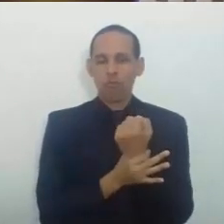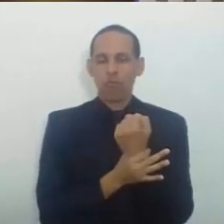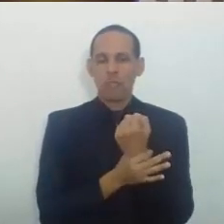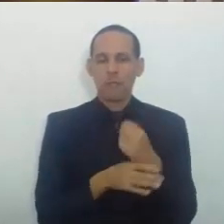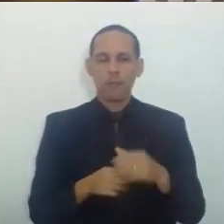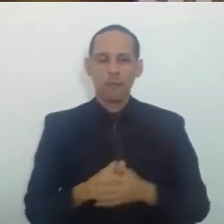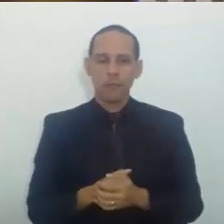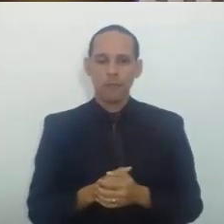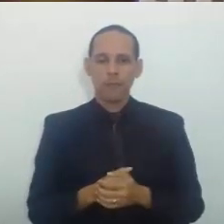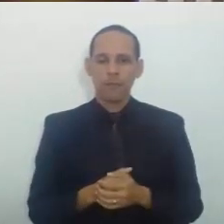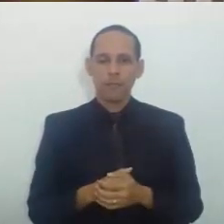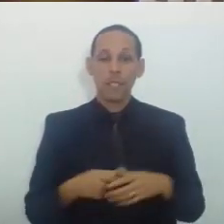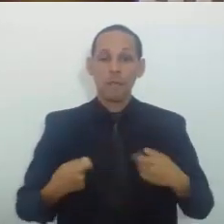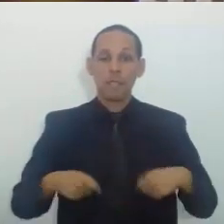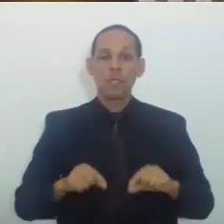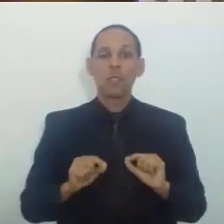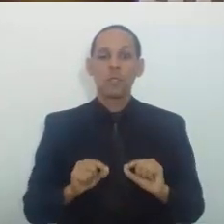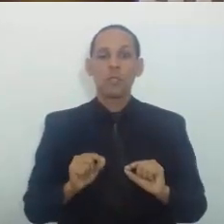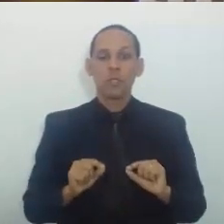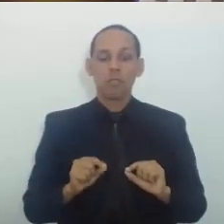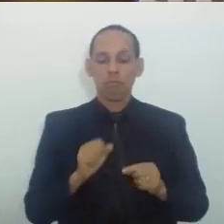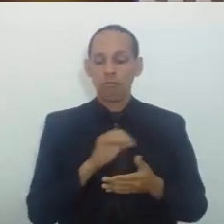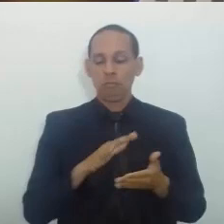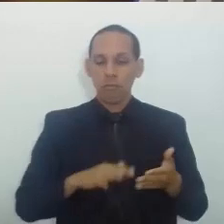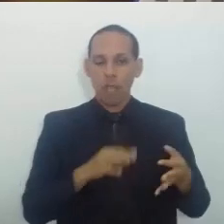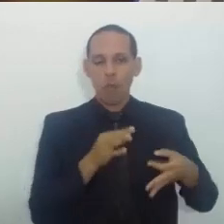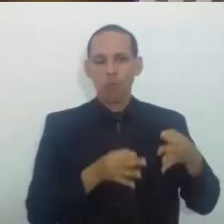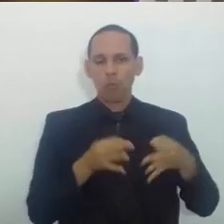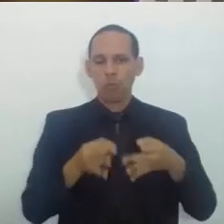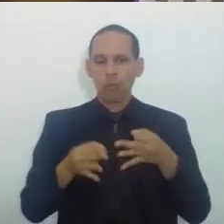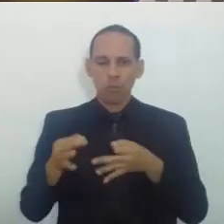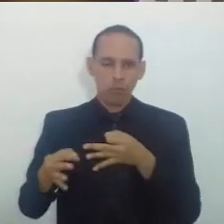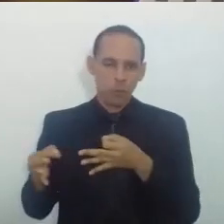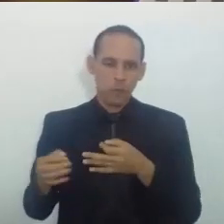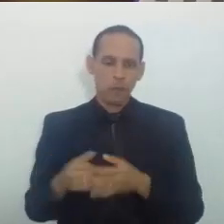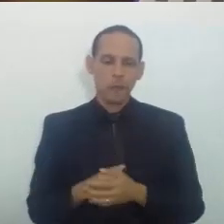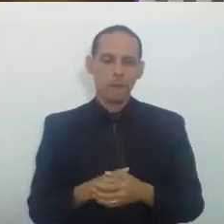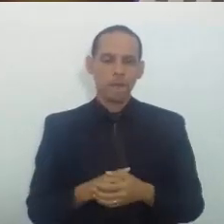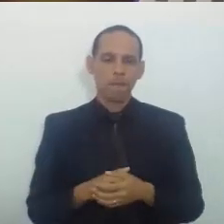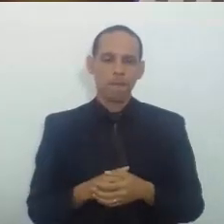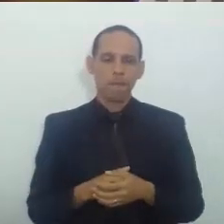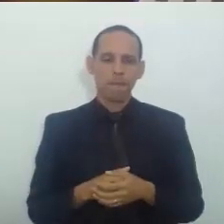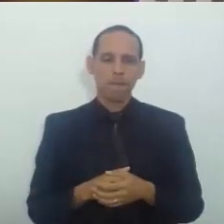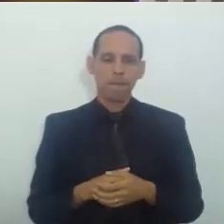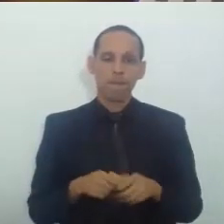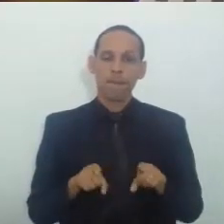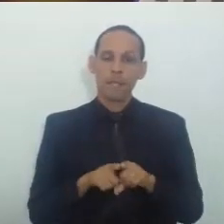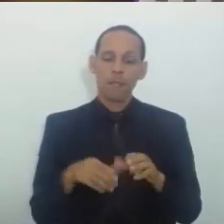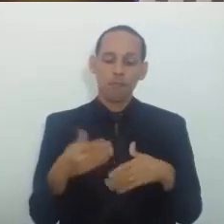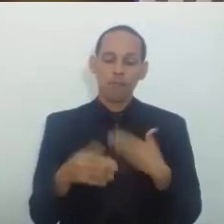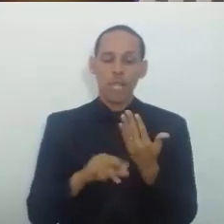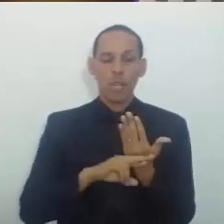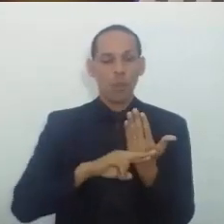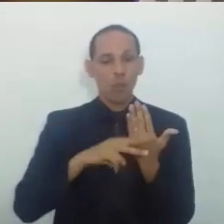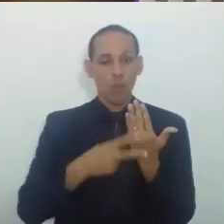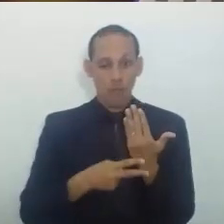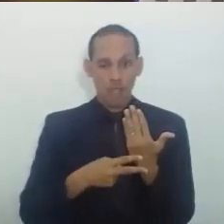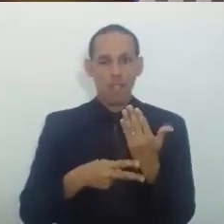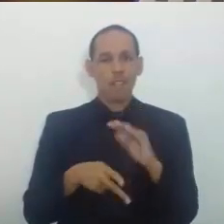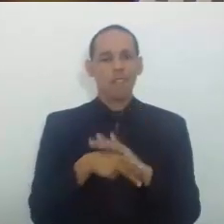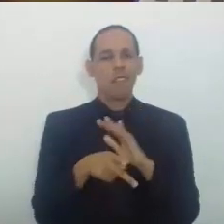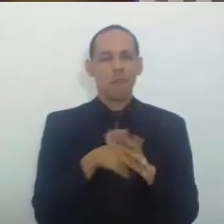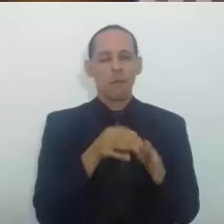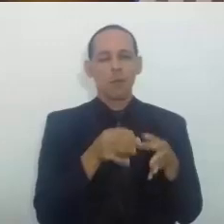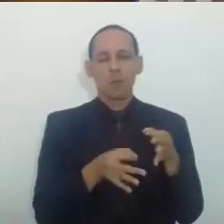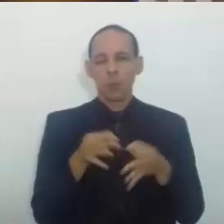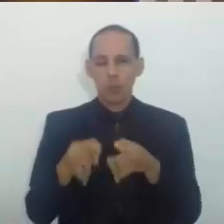De efetividade Juridicional Tem como A noção De consequencialismo Jurídico Na